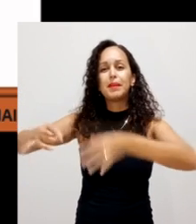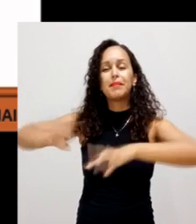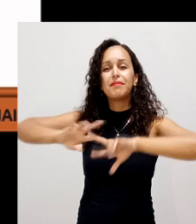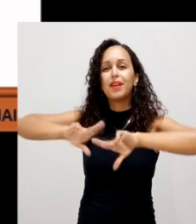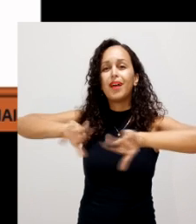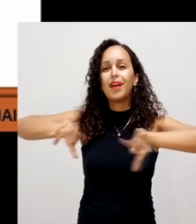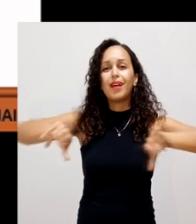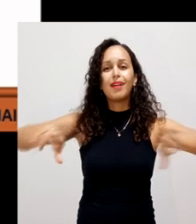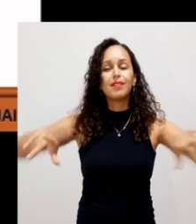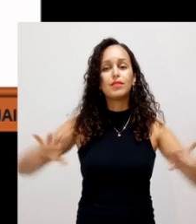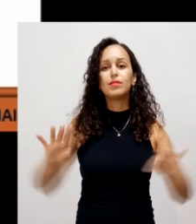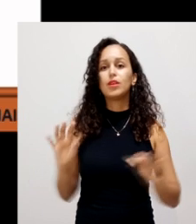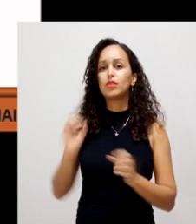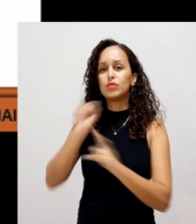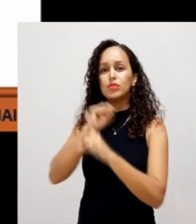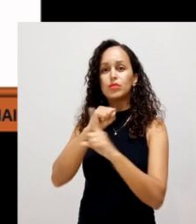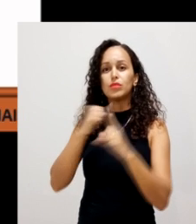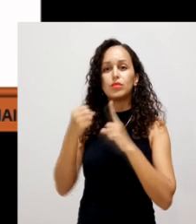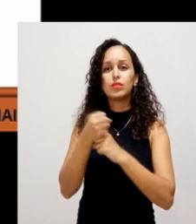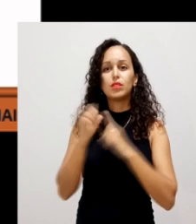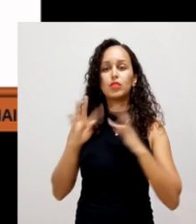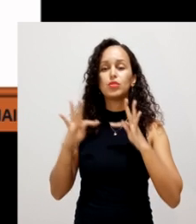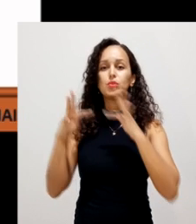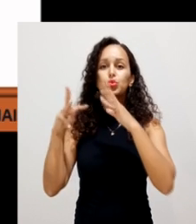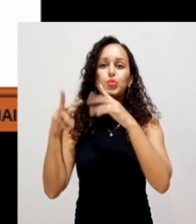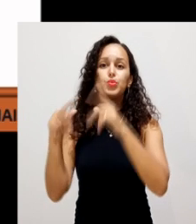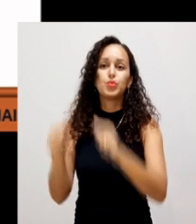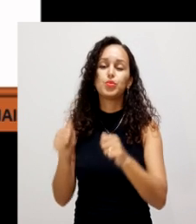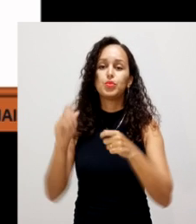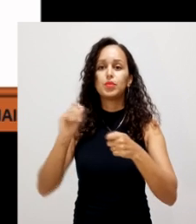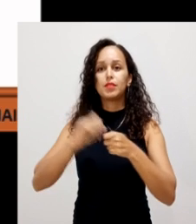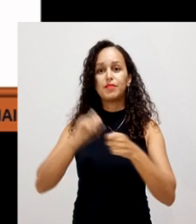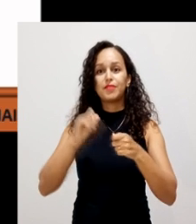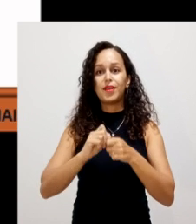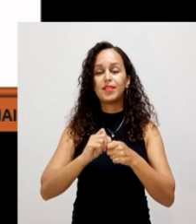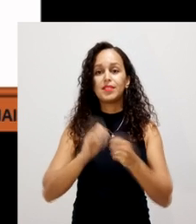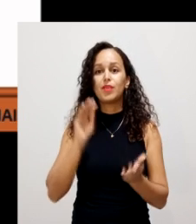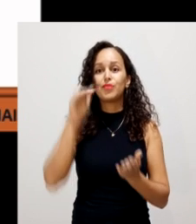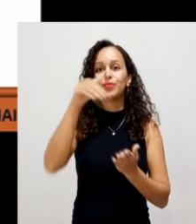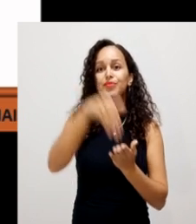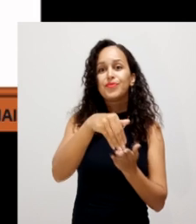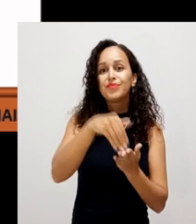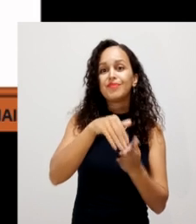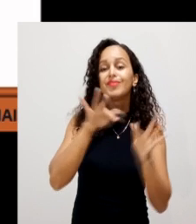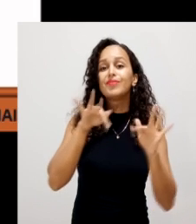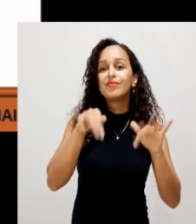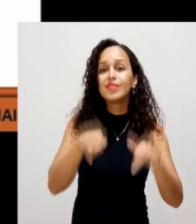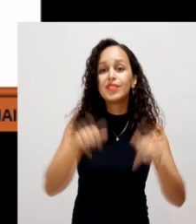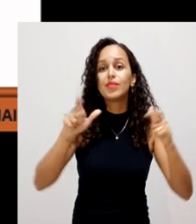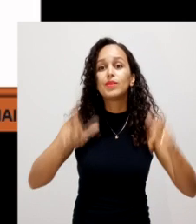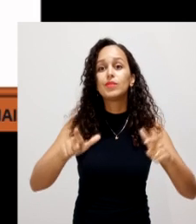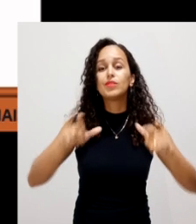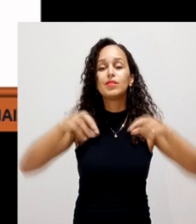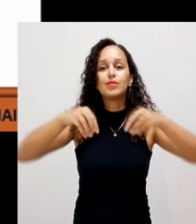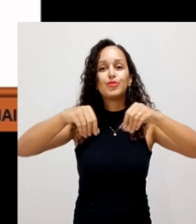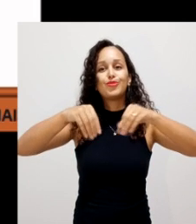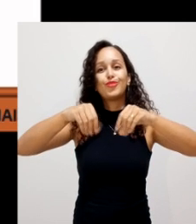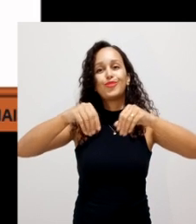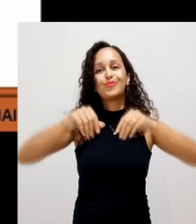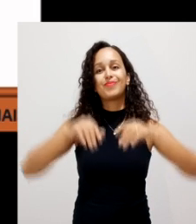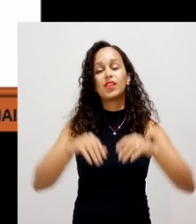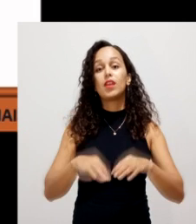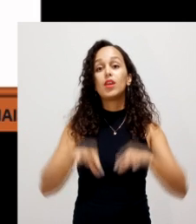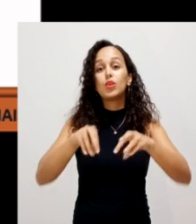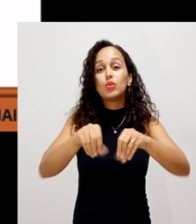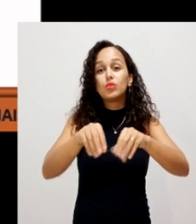tudo que é produzido pela sociedade, ela tem como destino final o solo. E o solo, ele tem uma capacidade interessante